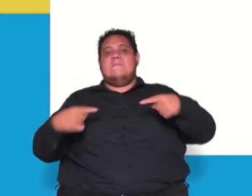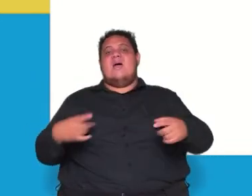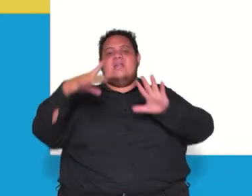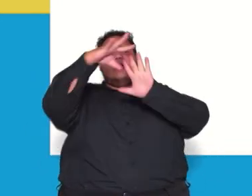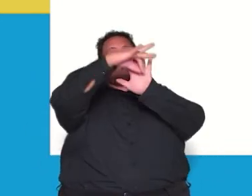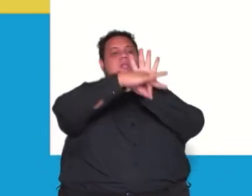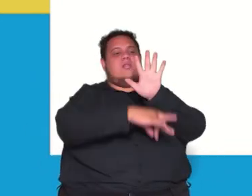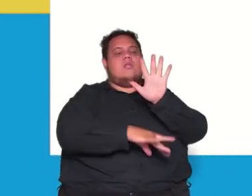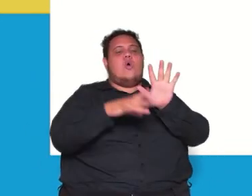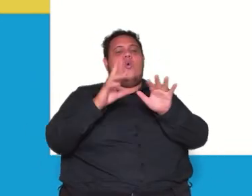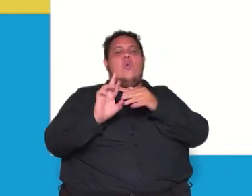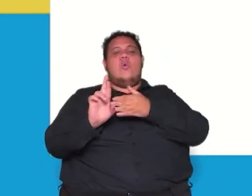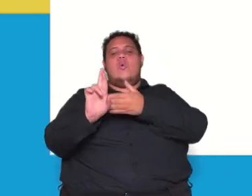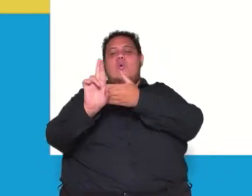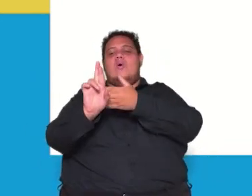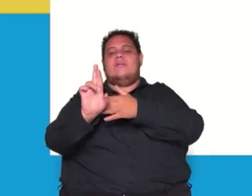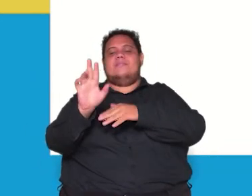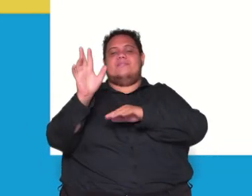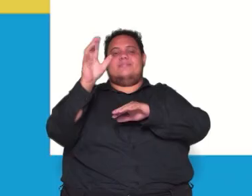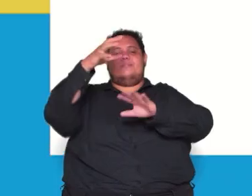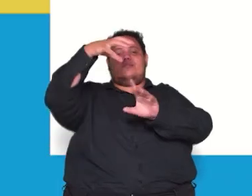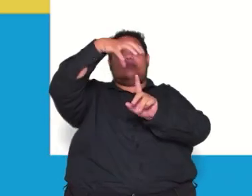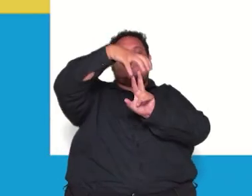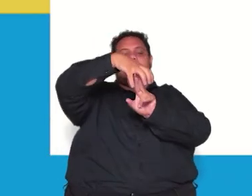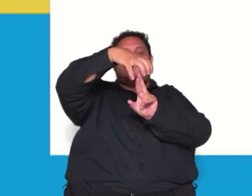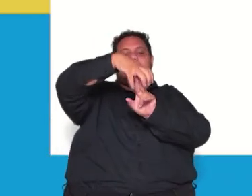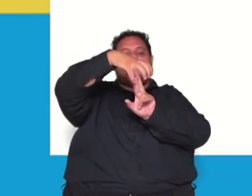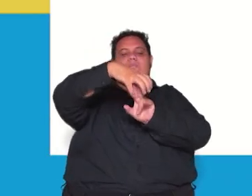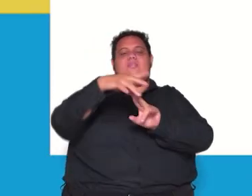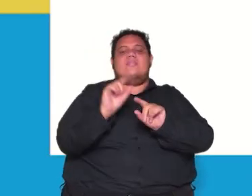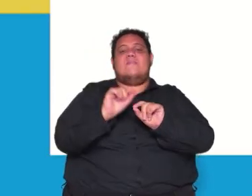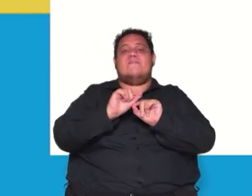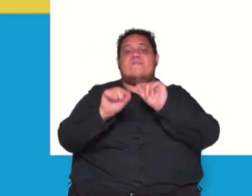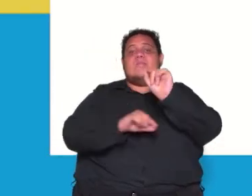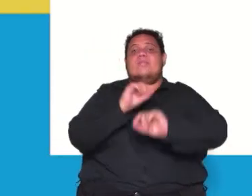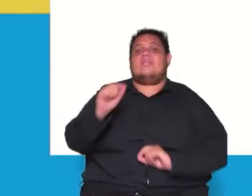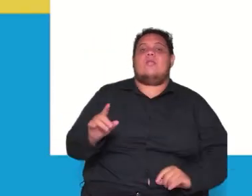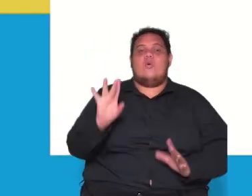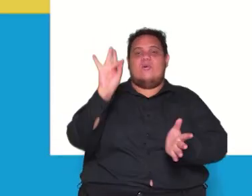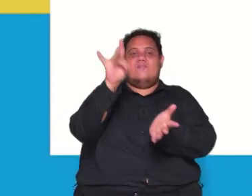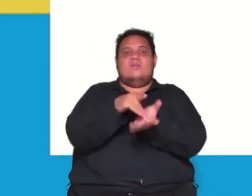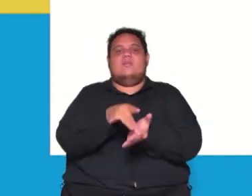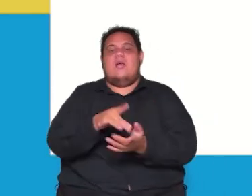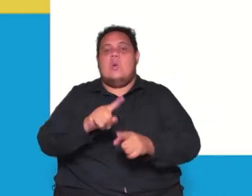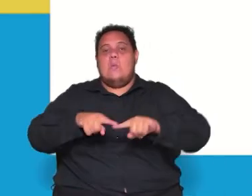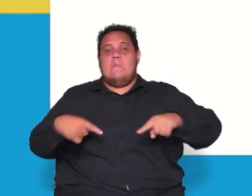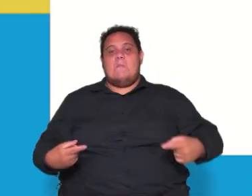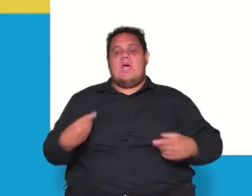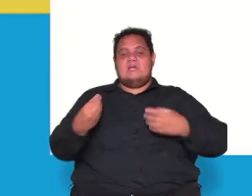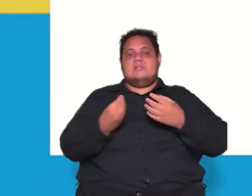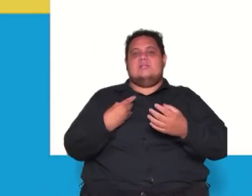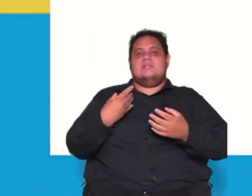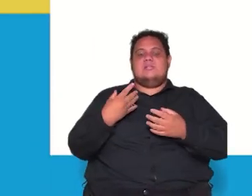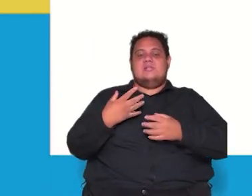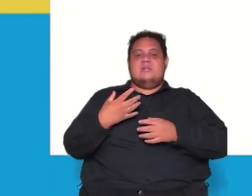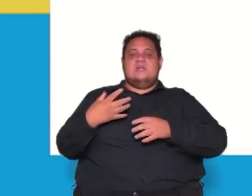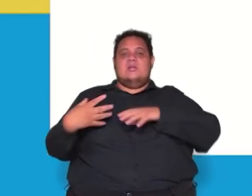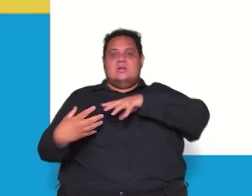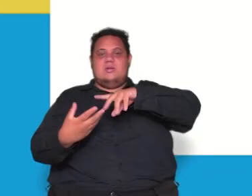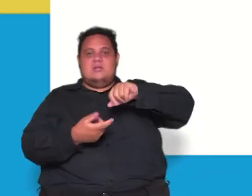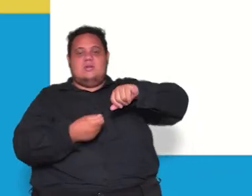distingue entre rei e o soberano ela considera a posição de rei como oficial mas coloca a soberania na nação